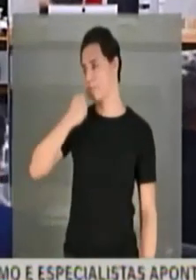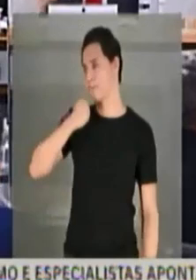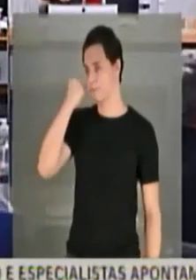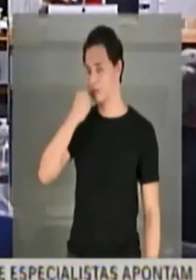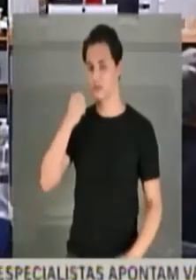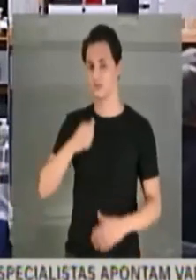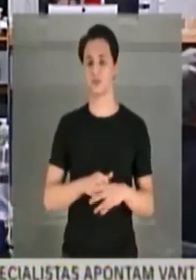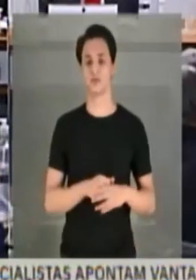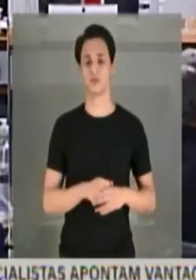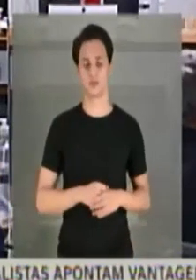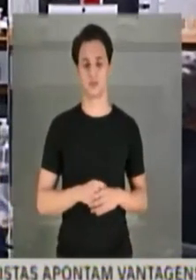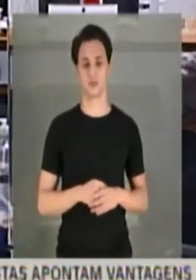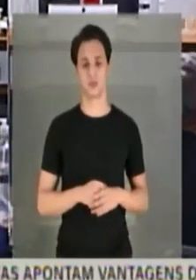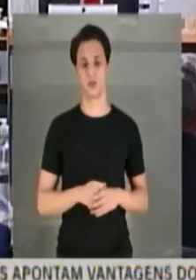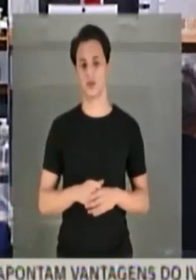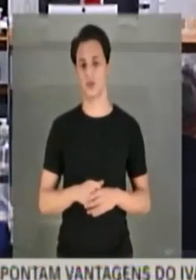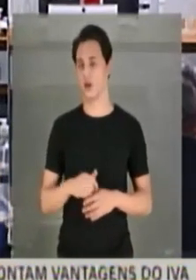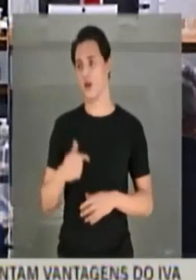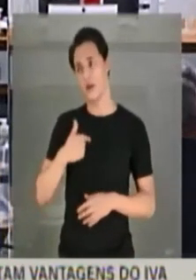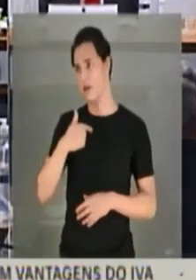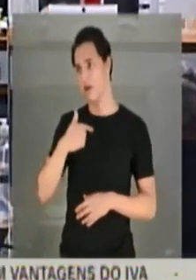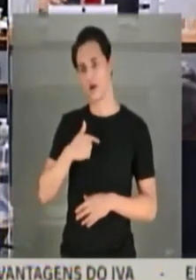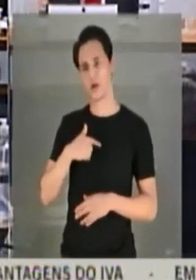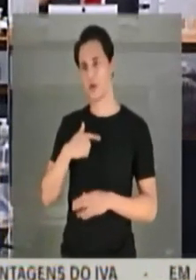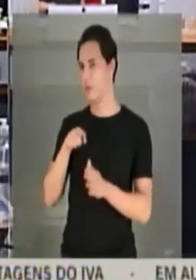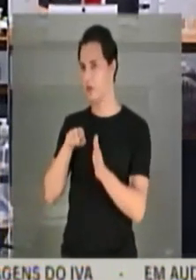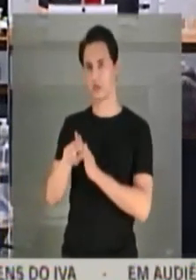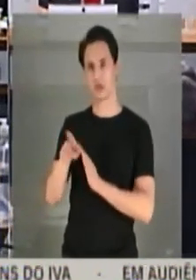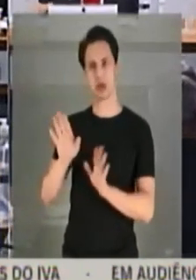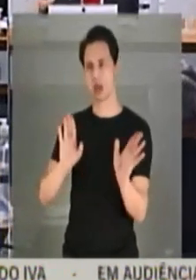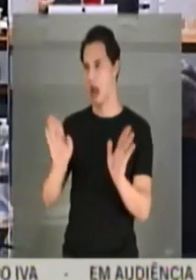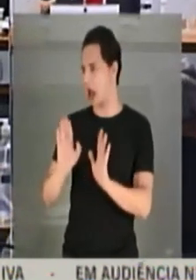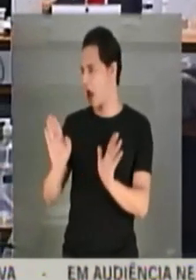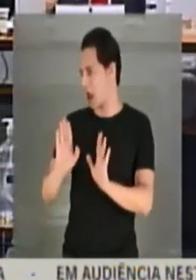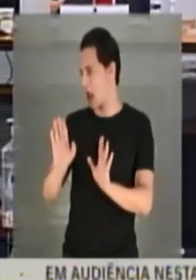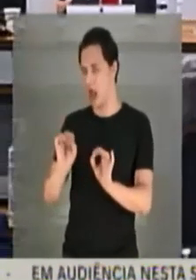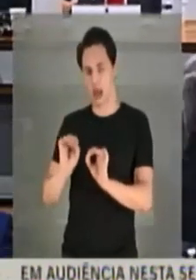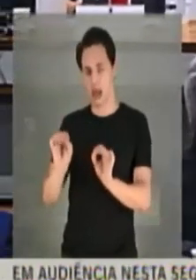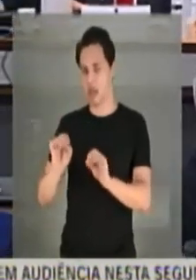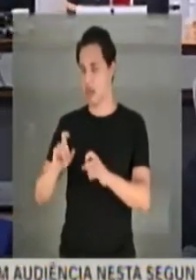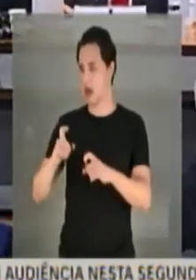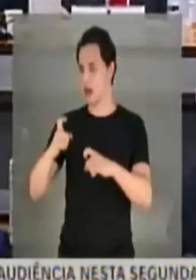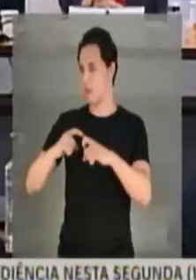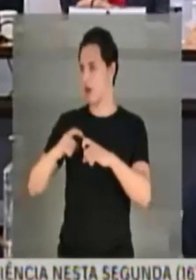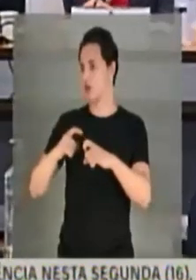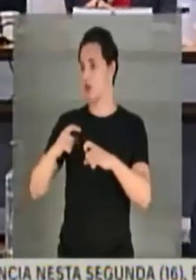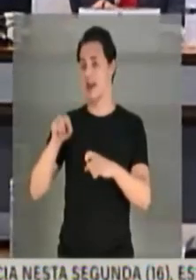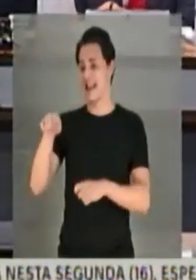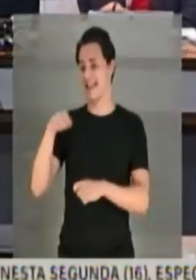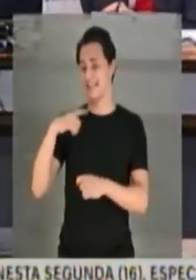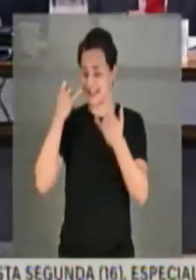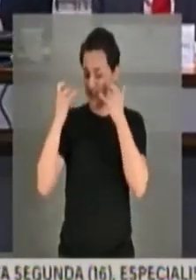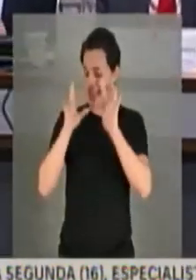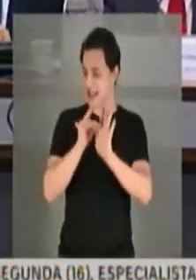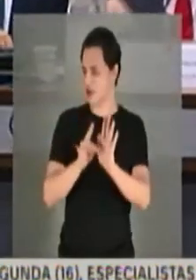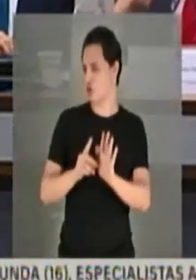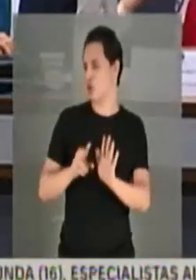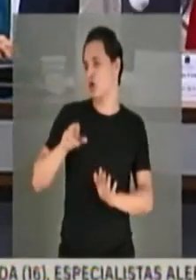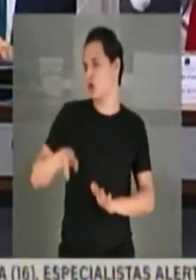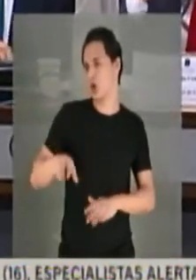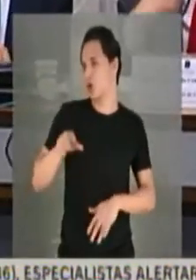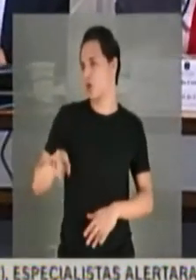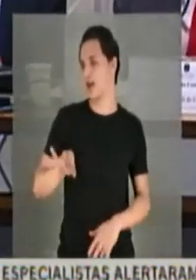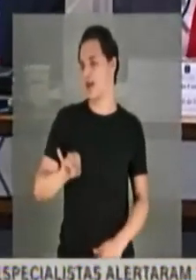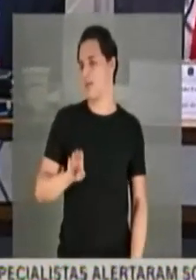Senadora, não ouvi nenhum médico, ninguém a respeito. Esses dados não são do IBGE, são... Do portal de transparência de civil.